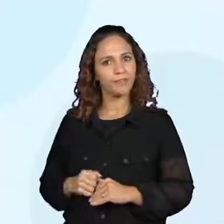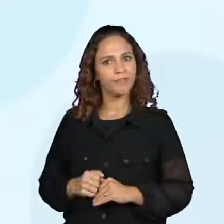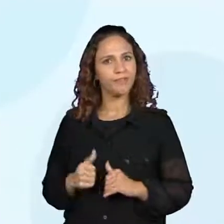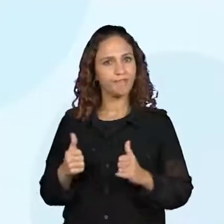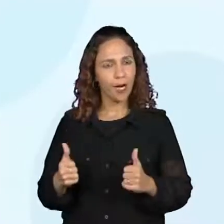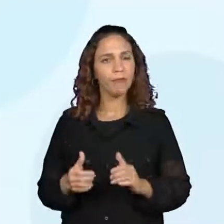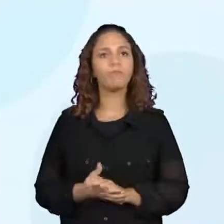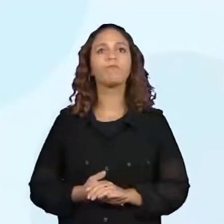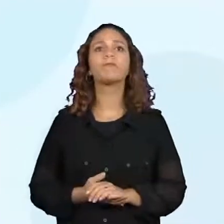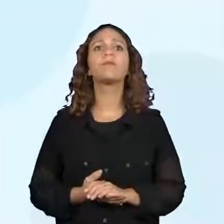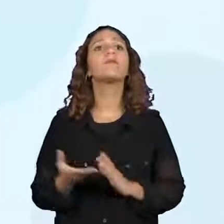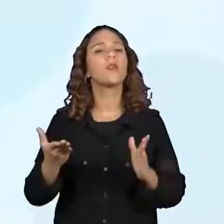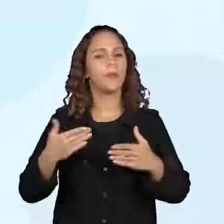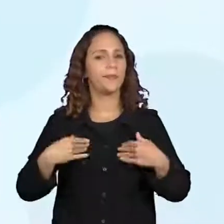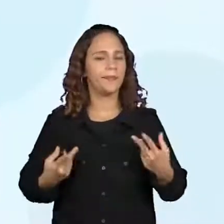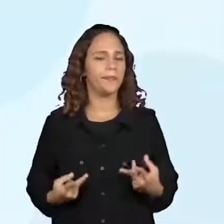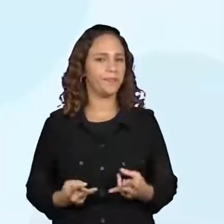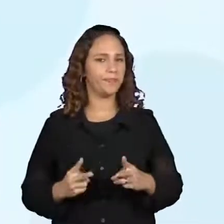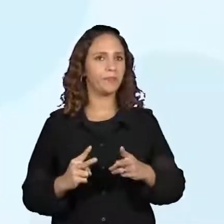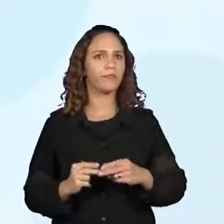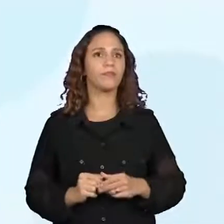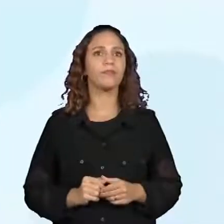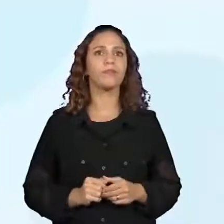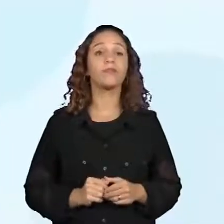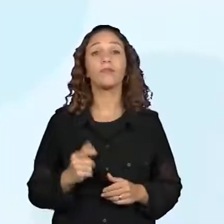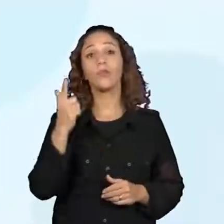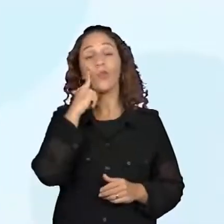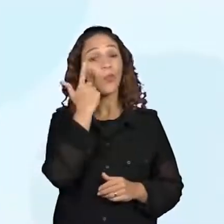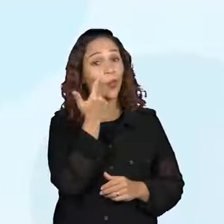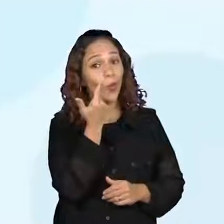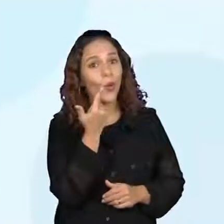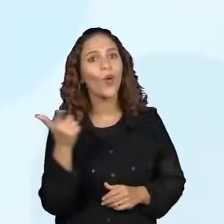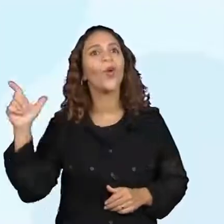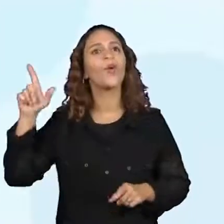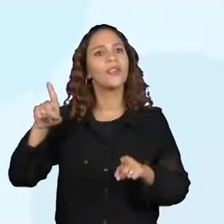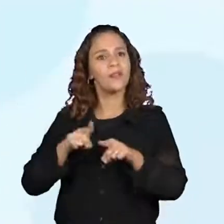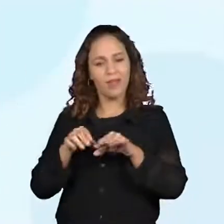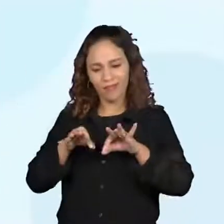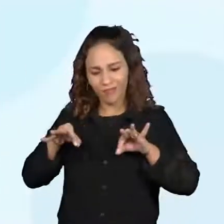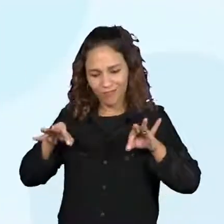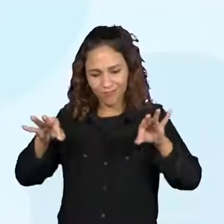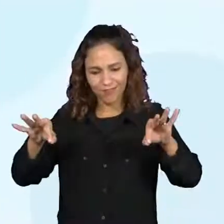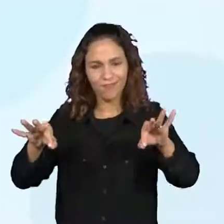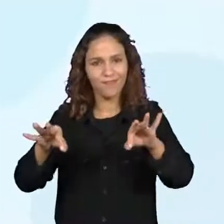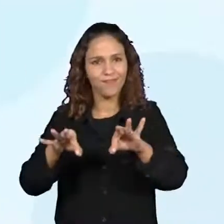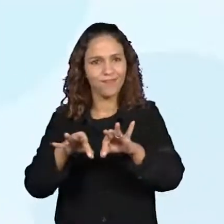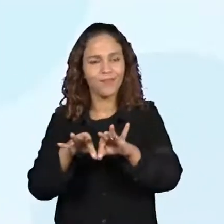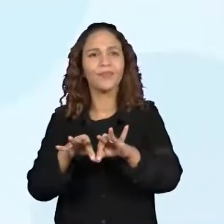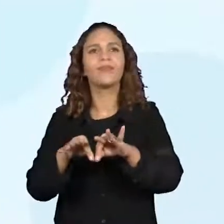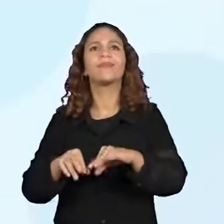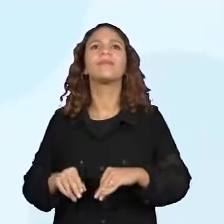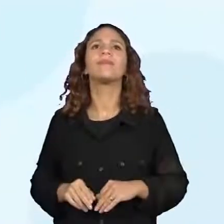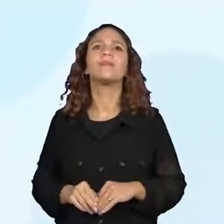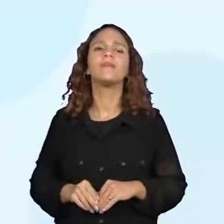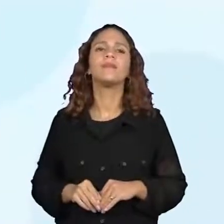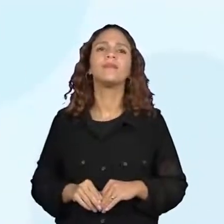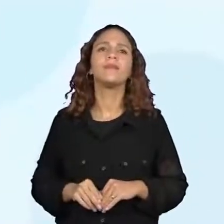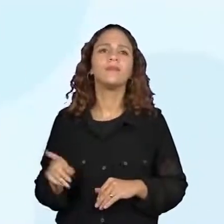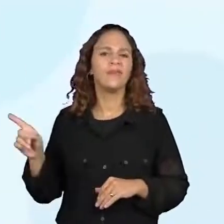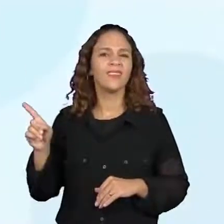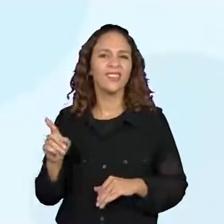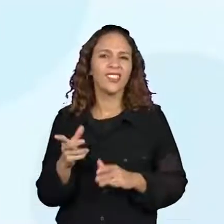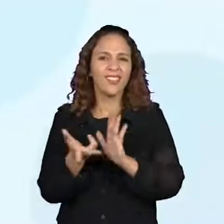Vamos dar sequência. E nós temos aqui uma outra maquete, uma outra... Um outro